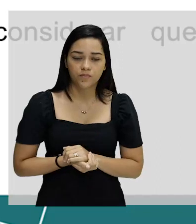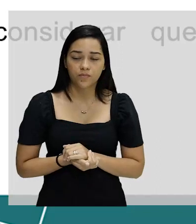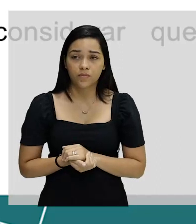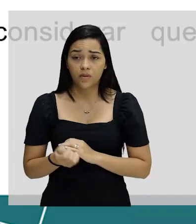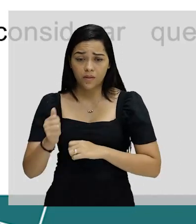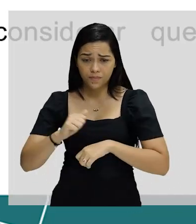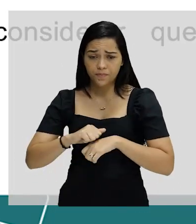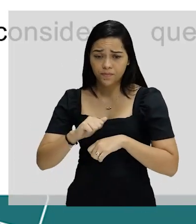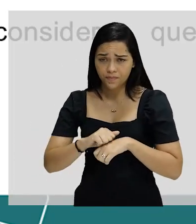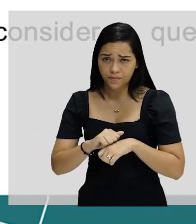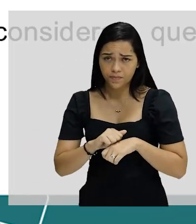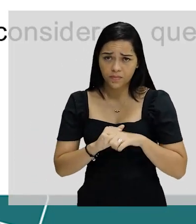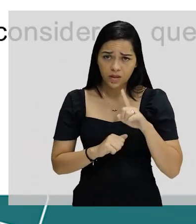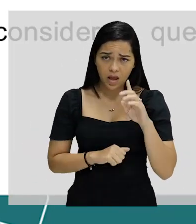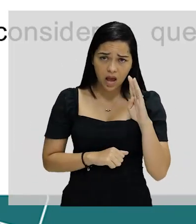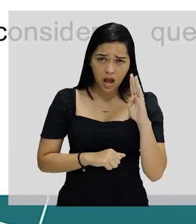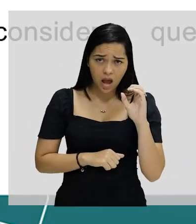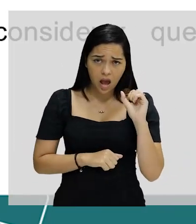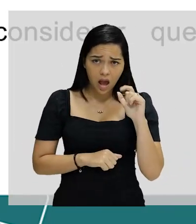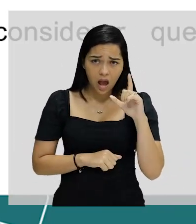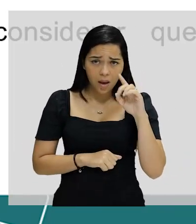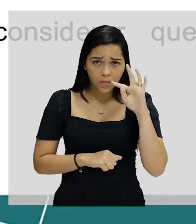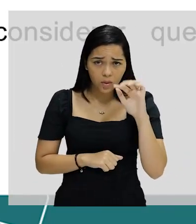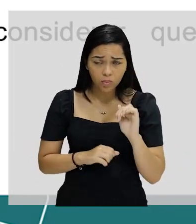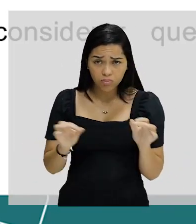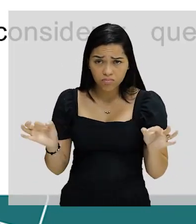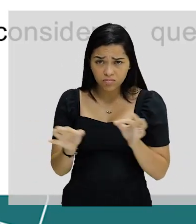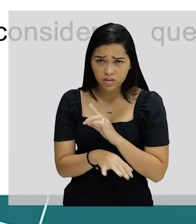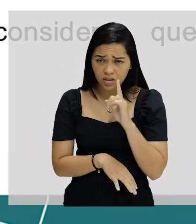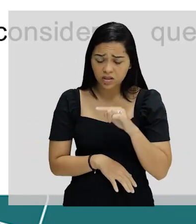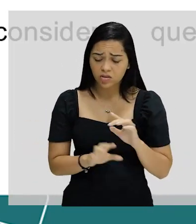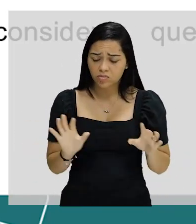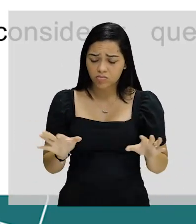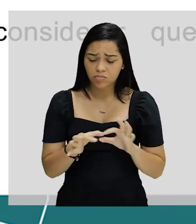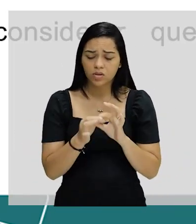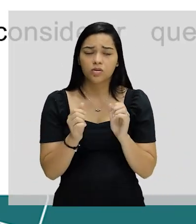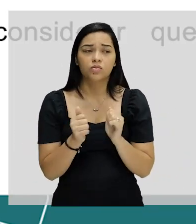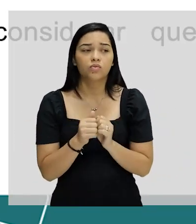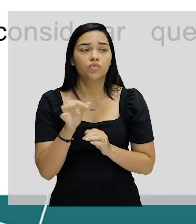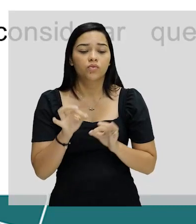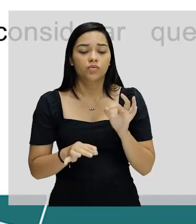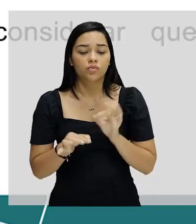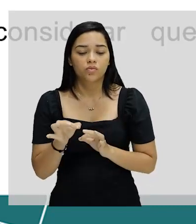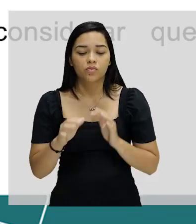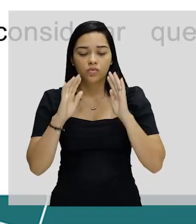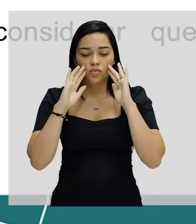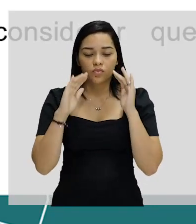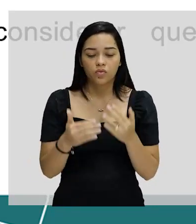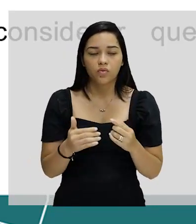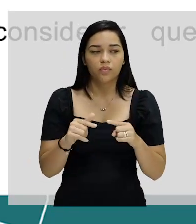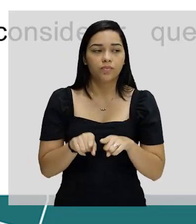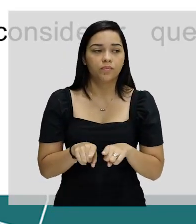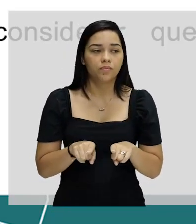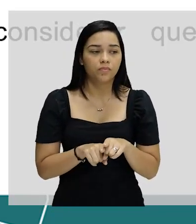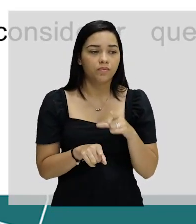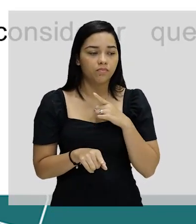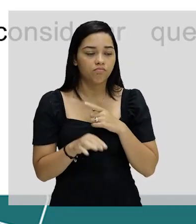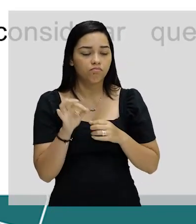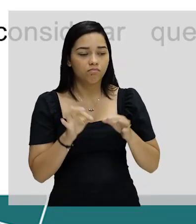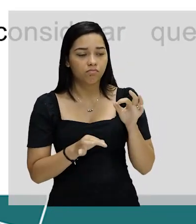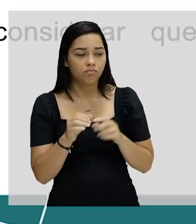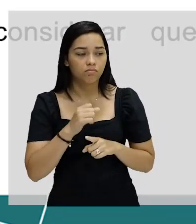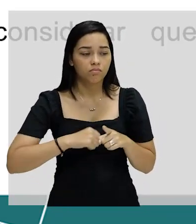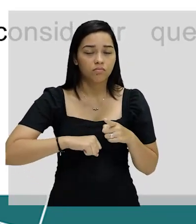A pobreza, como eu te falei, está sempre ligada a essa ideia de injustiça, a essa ideia de concentração de renda, de injustiça social,